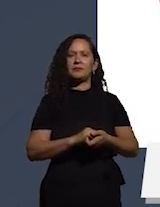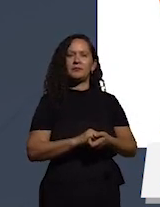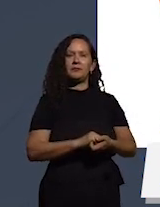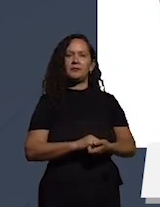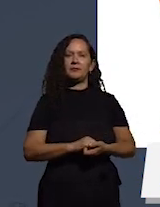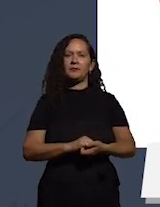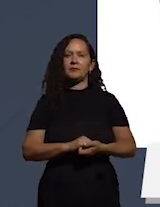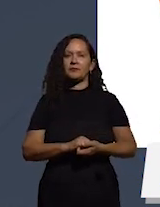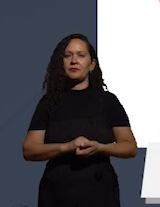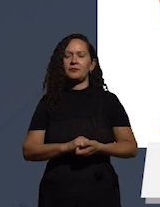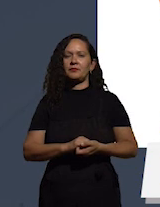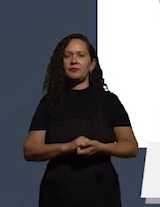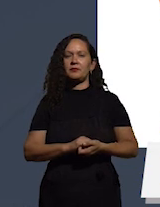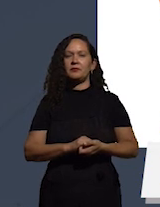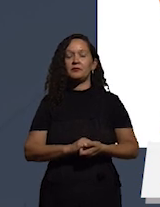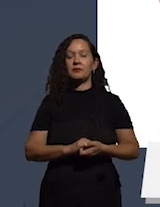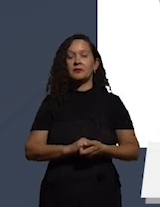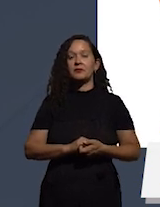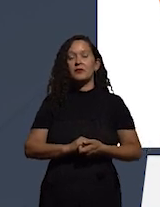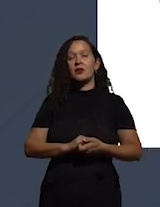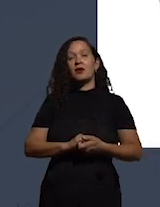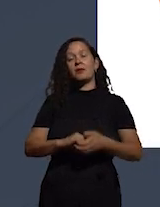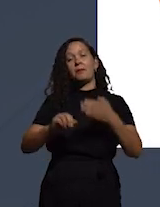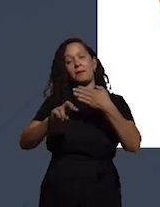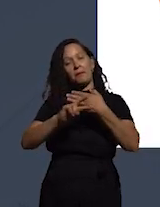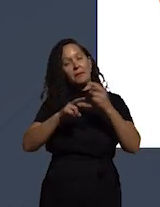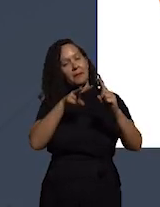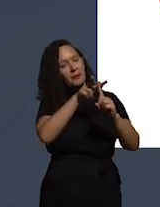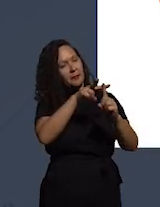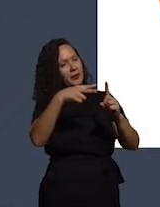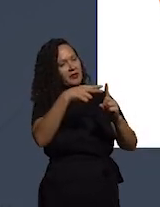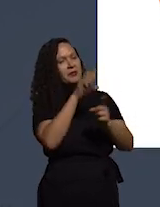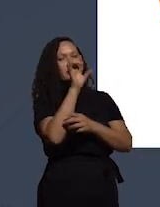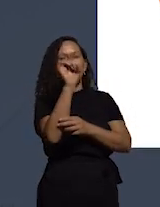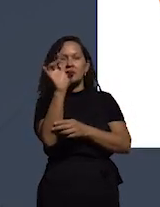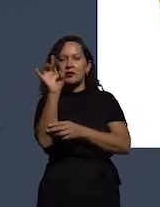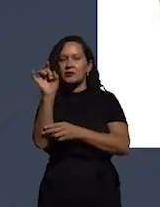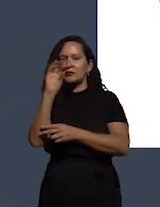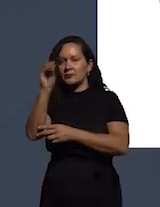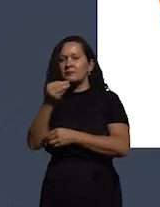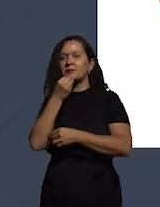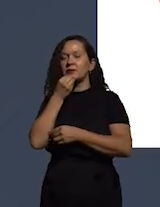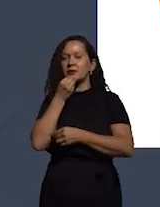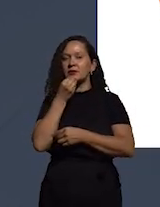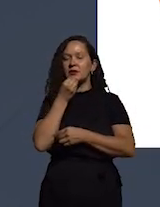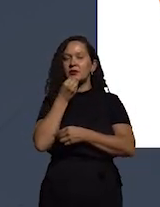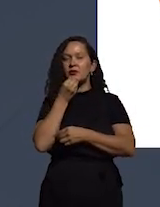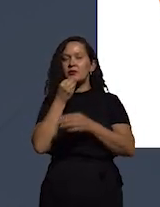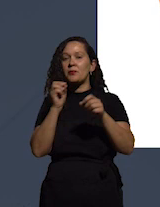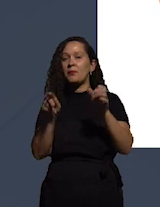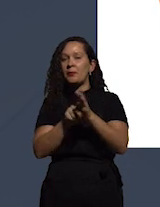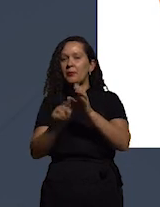os pontos de vista deles e o que eles defendem essas oportunidades ou recursos para a corrupção